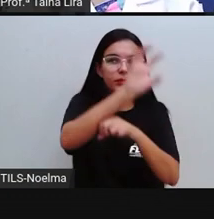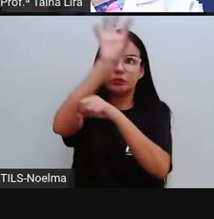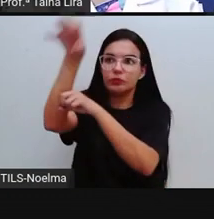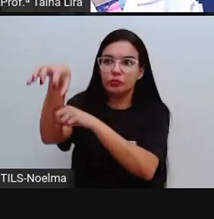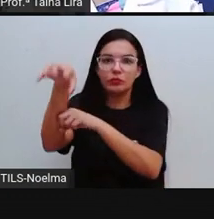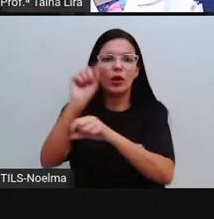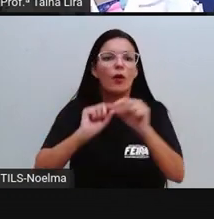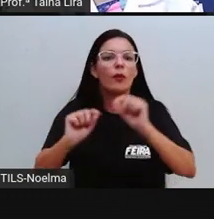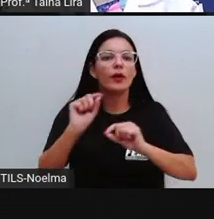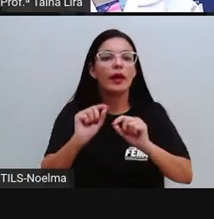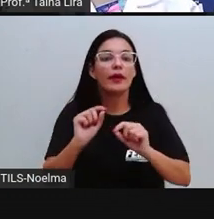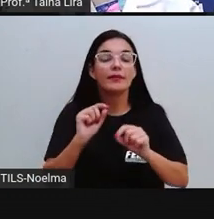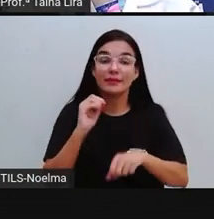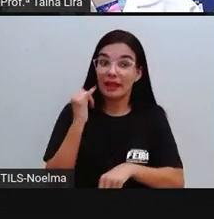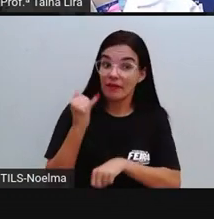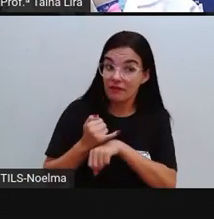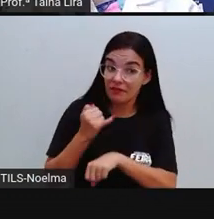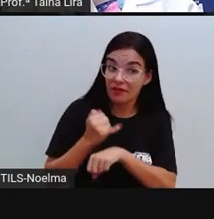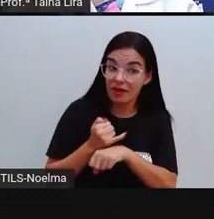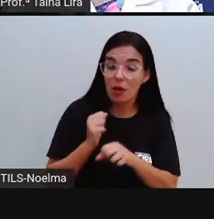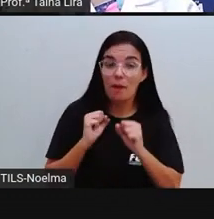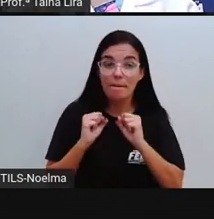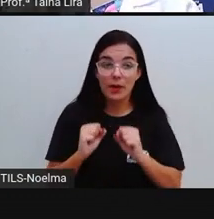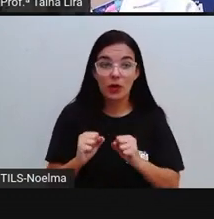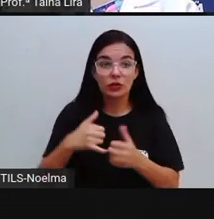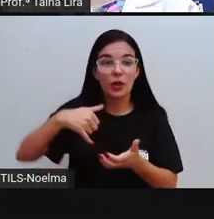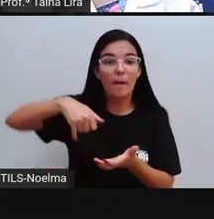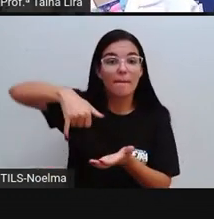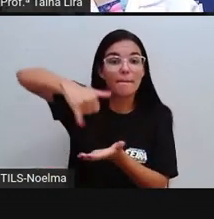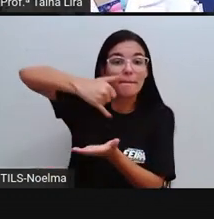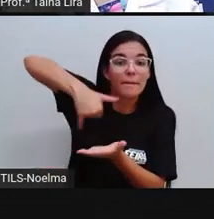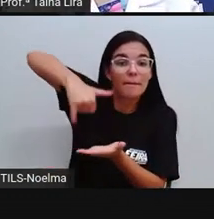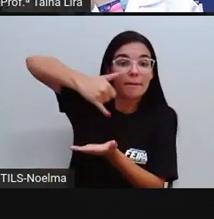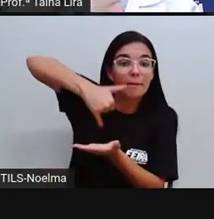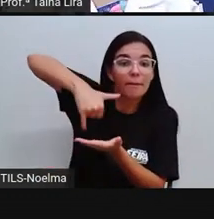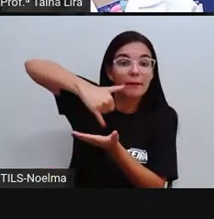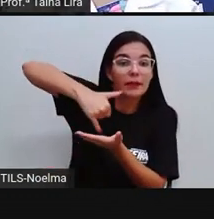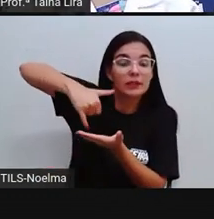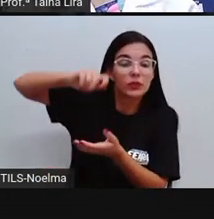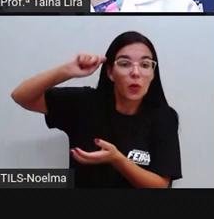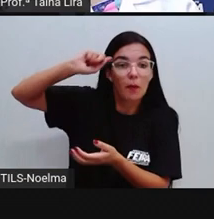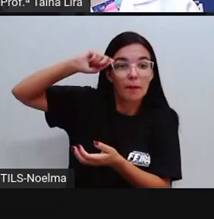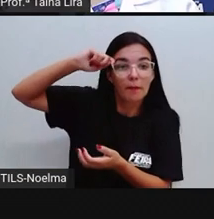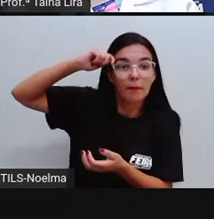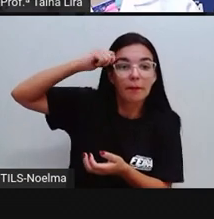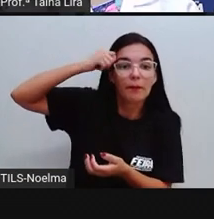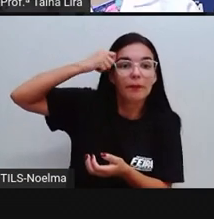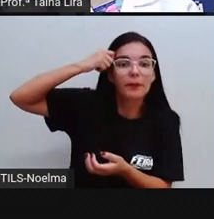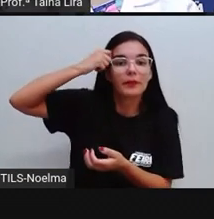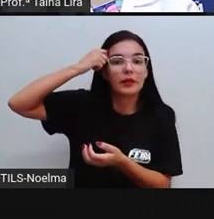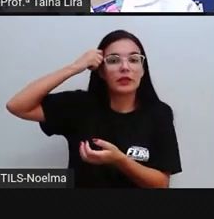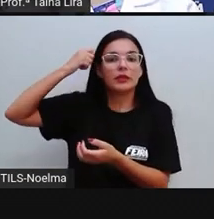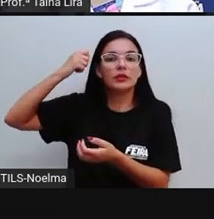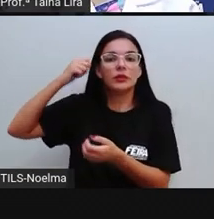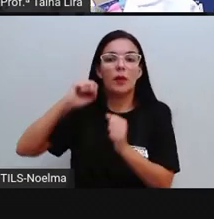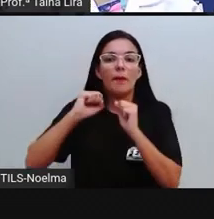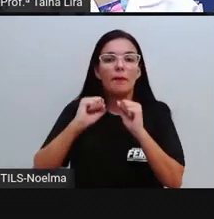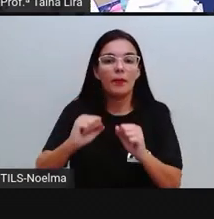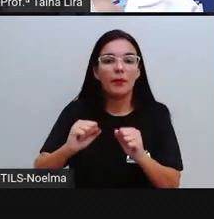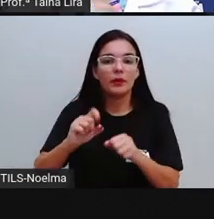Pode ser, ferro, pode ser o petróleo, manganês, bauxita,